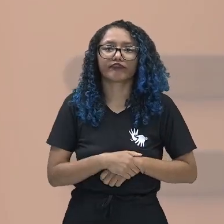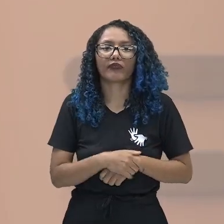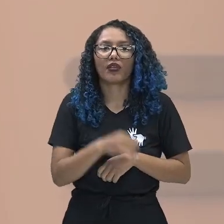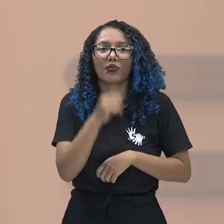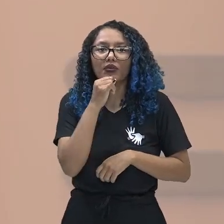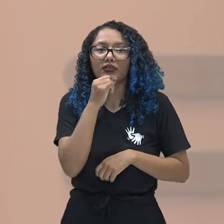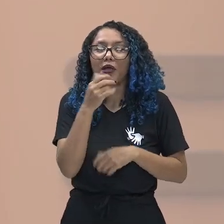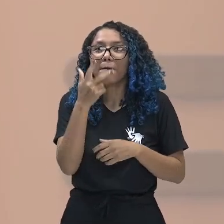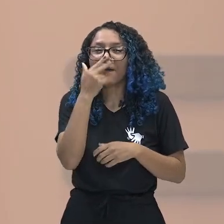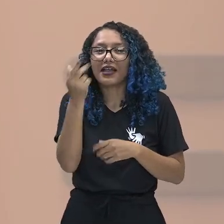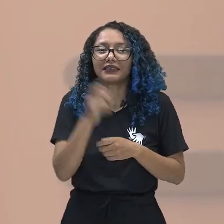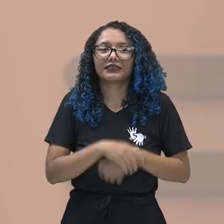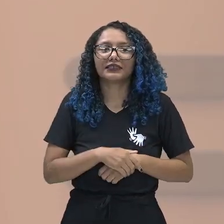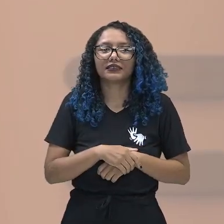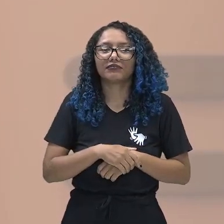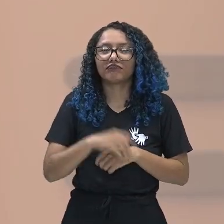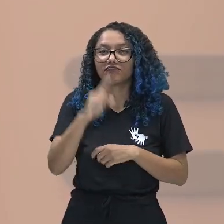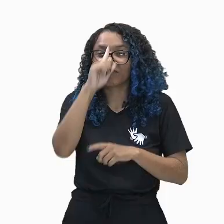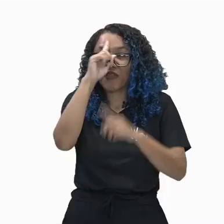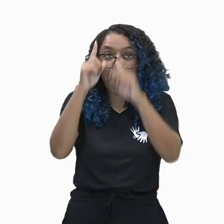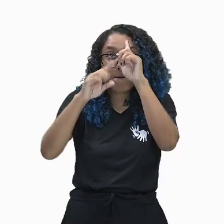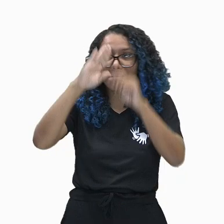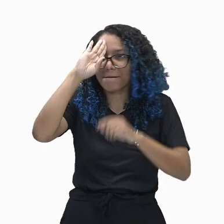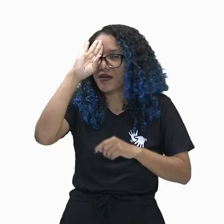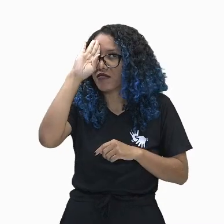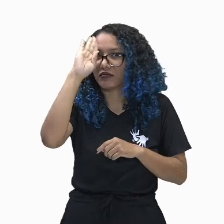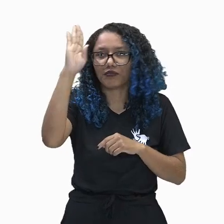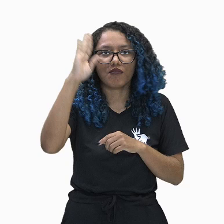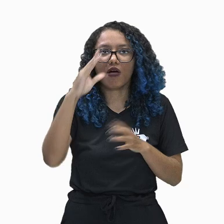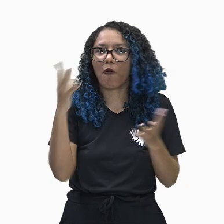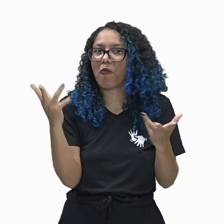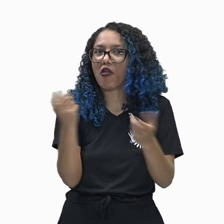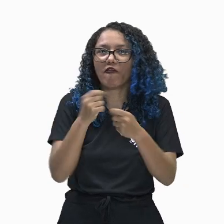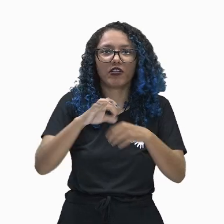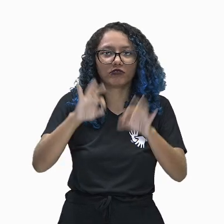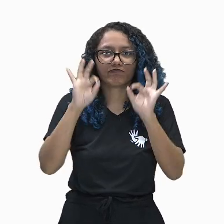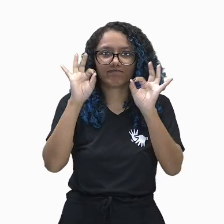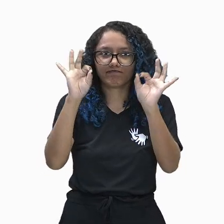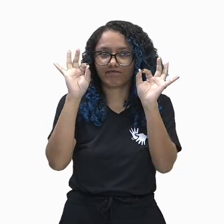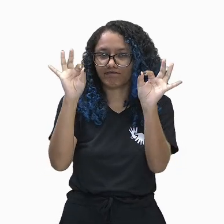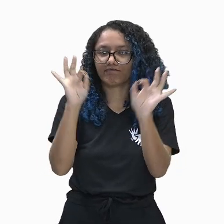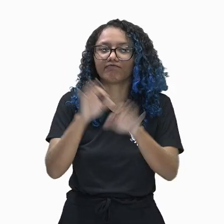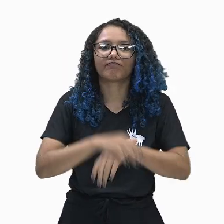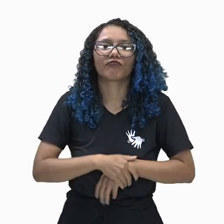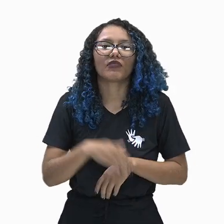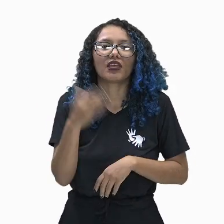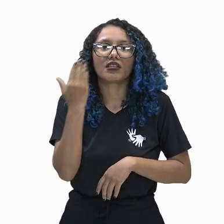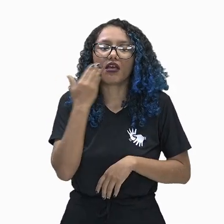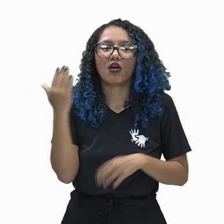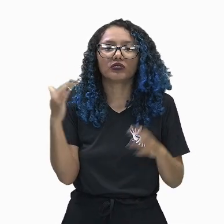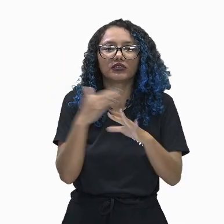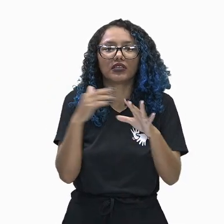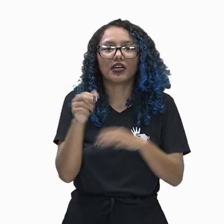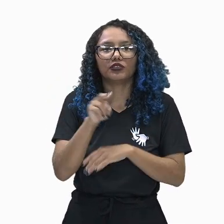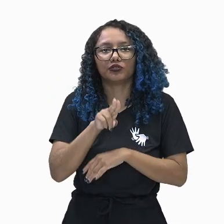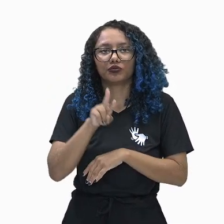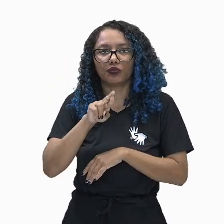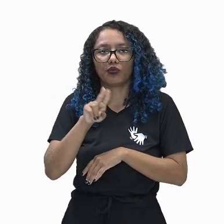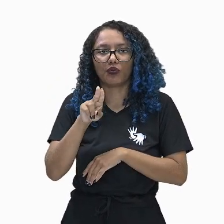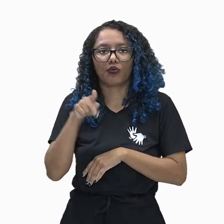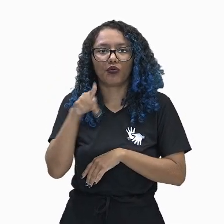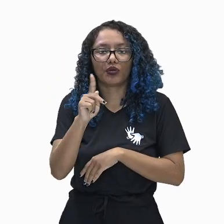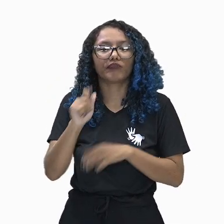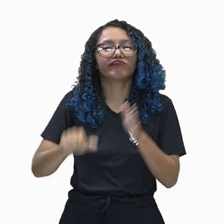maior inovação então desse período. Vamos ver agora então a primeira cidade que é aí Uruque, tá? Ela foi então a primeira